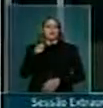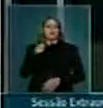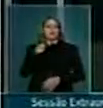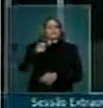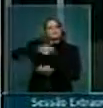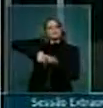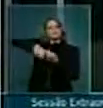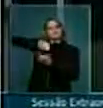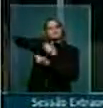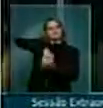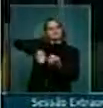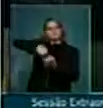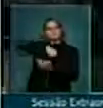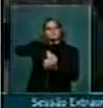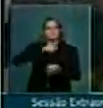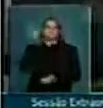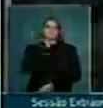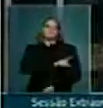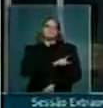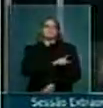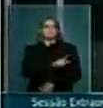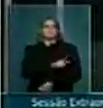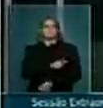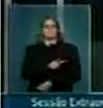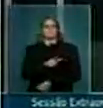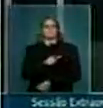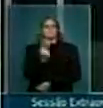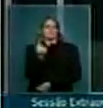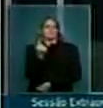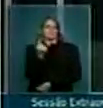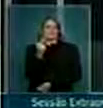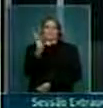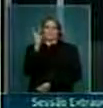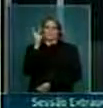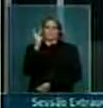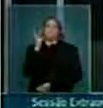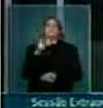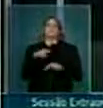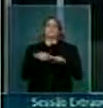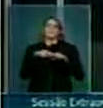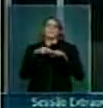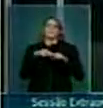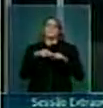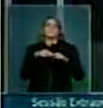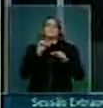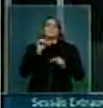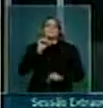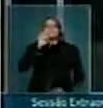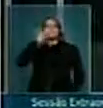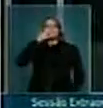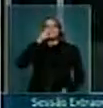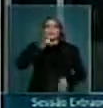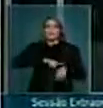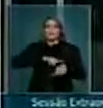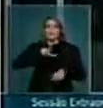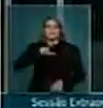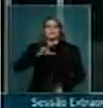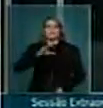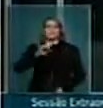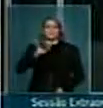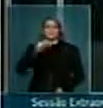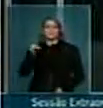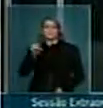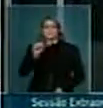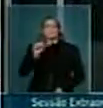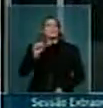e negociam preços na licitação. Então, esse sigilo durante a licitação é exatamente